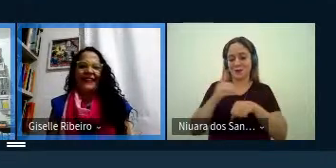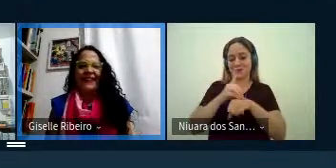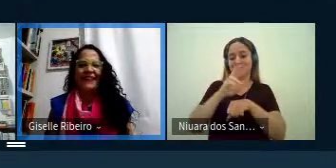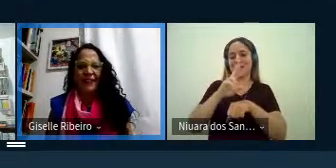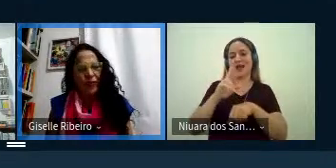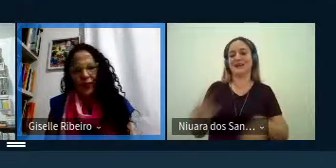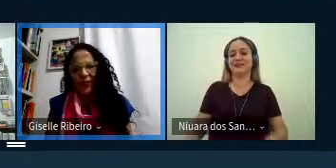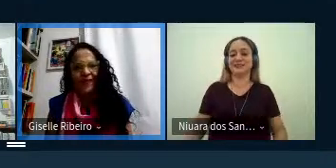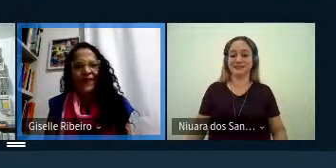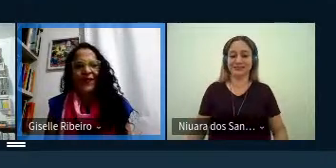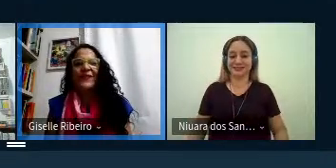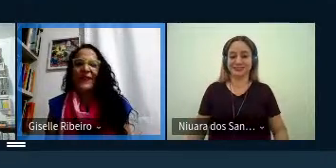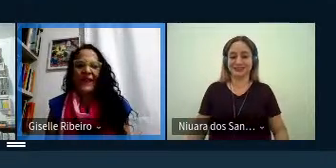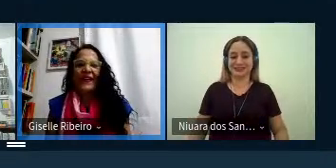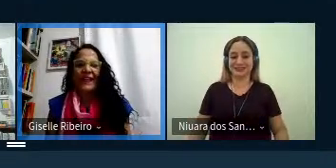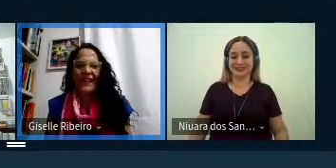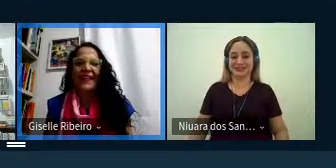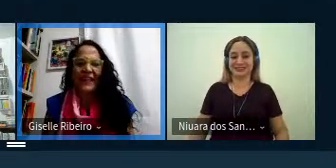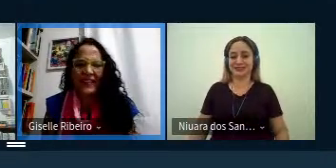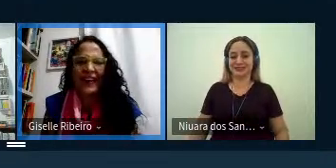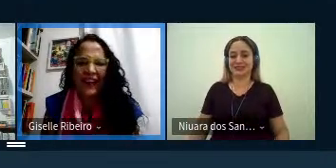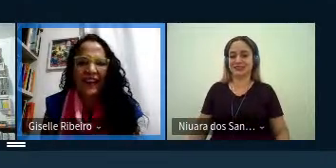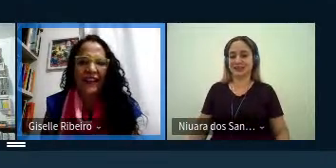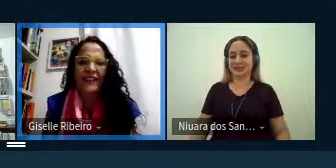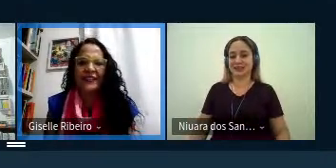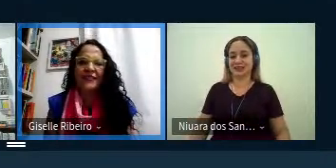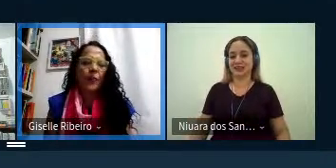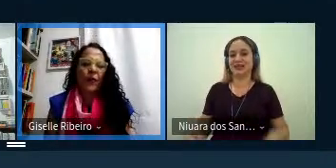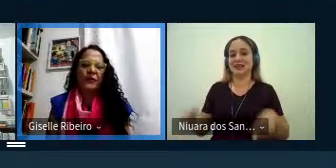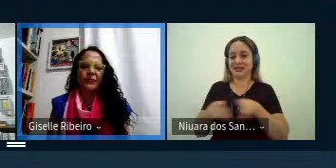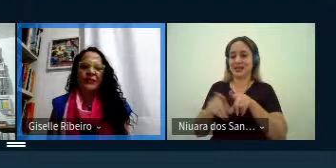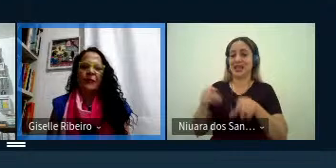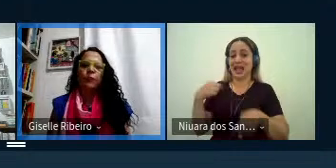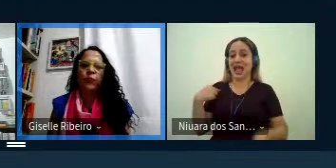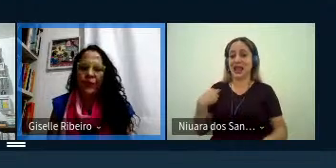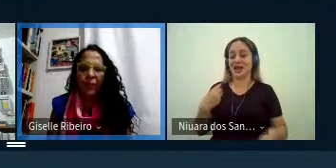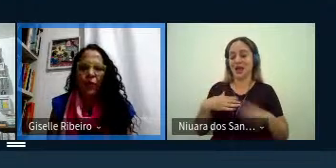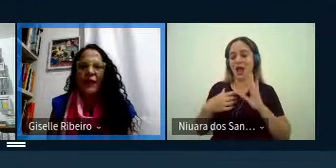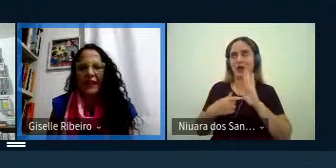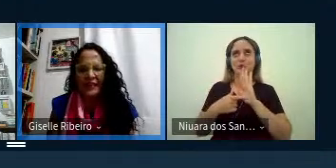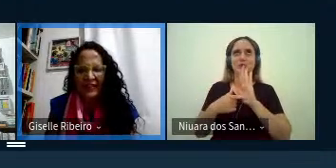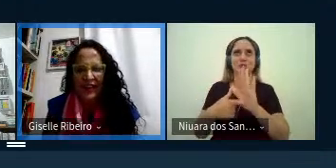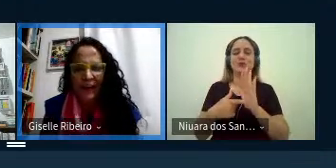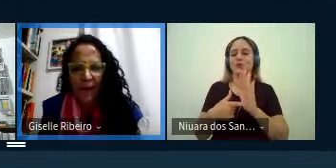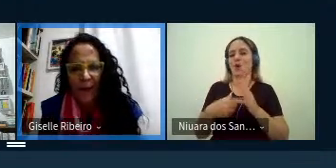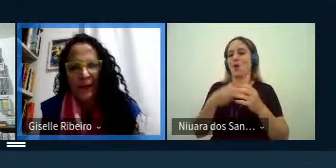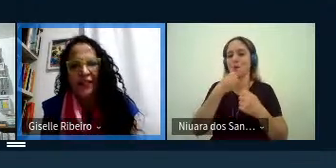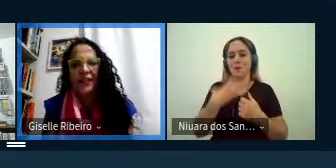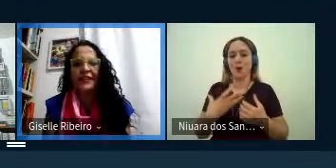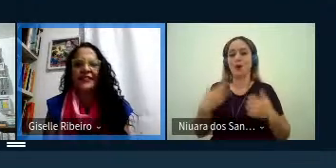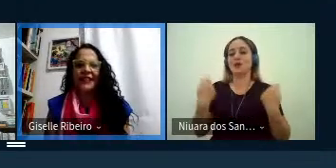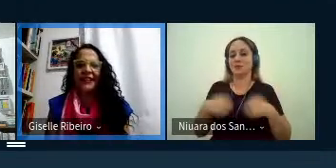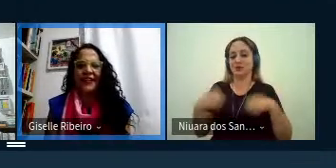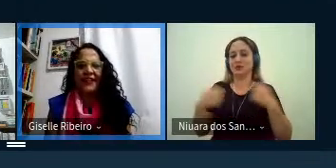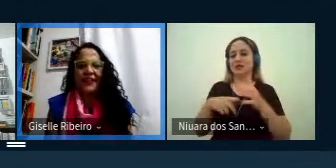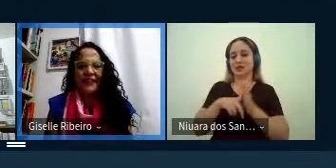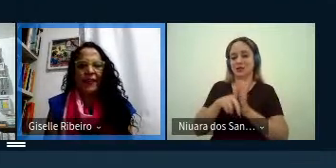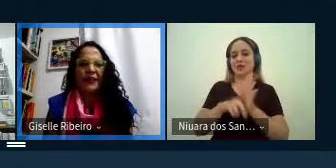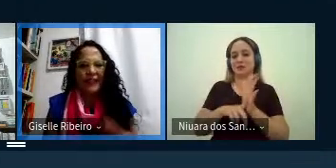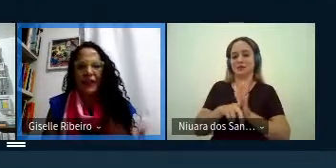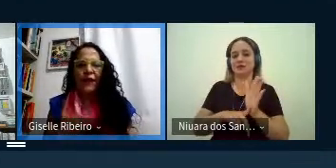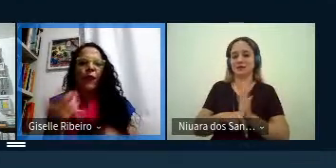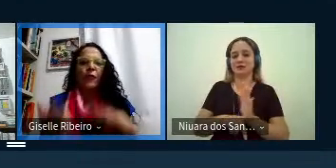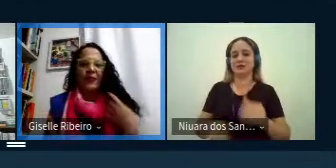e e ela deu uma contribuição muito boa necessária para pesquisa